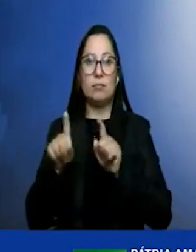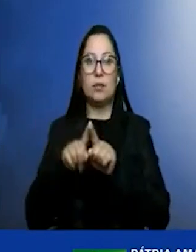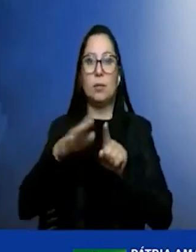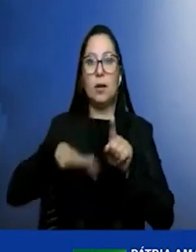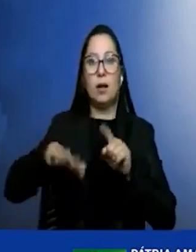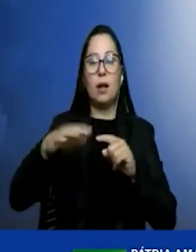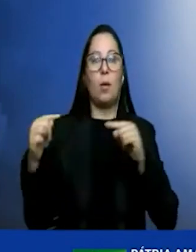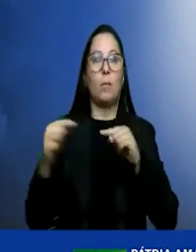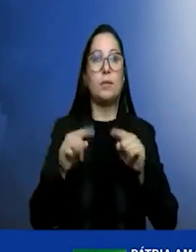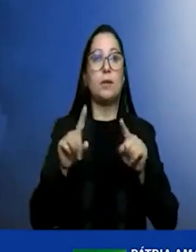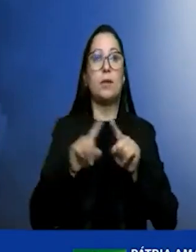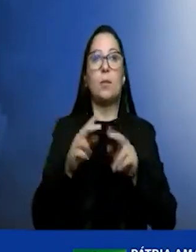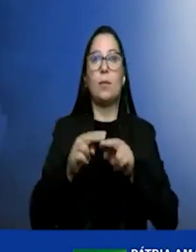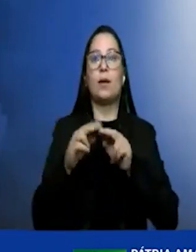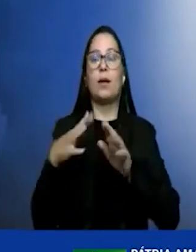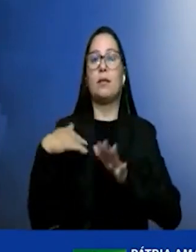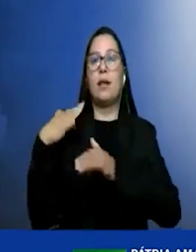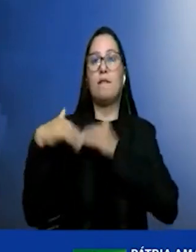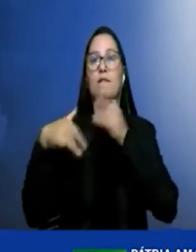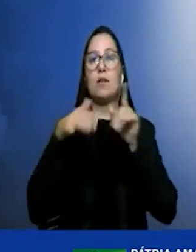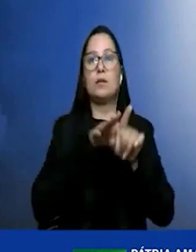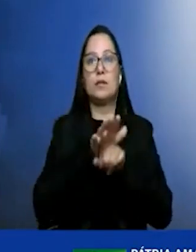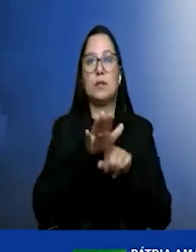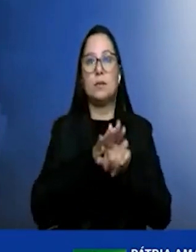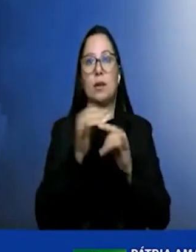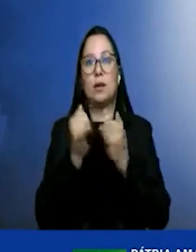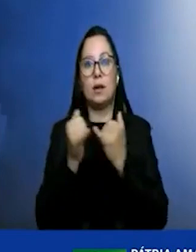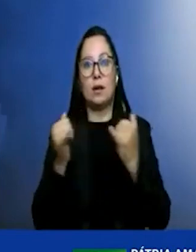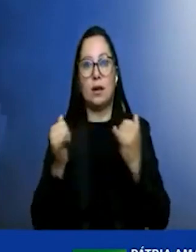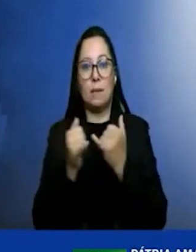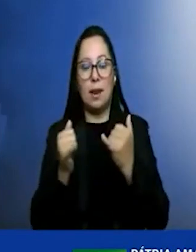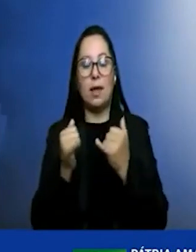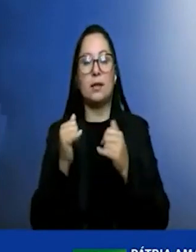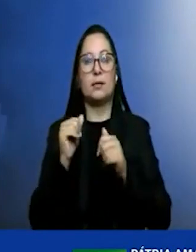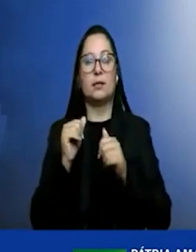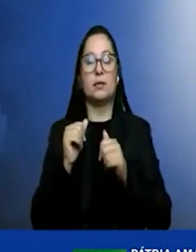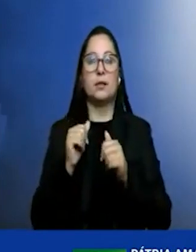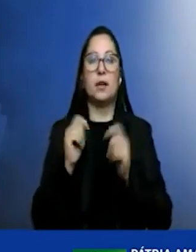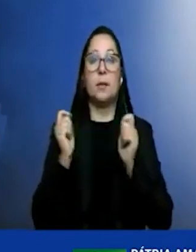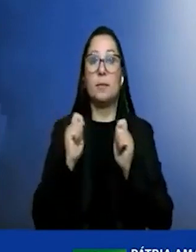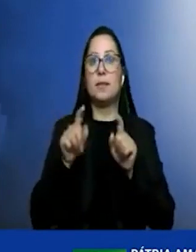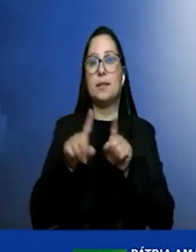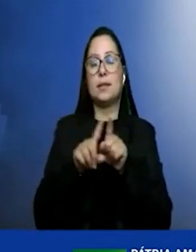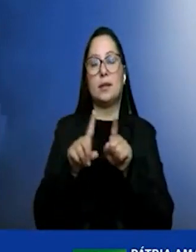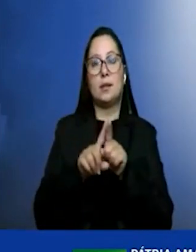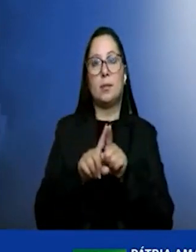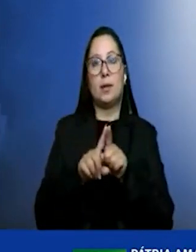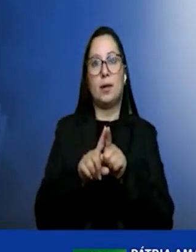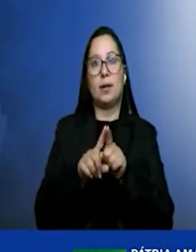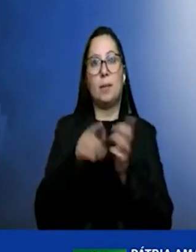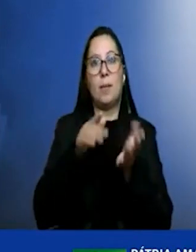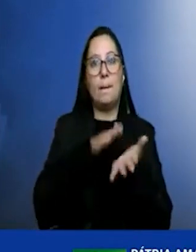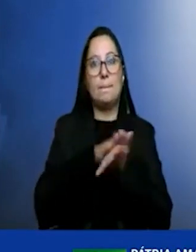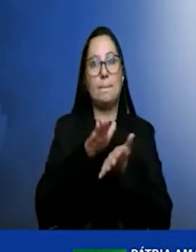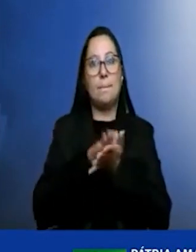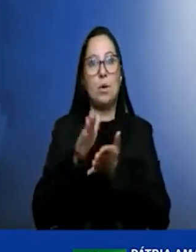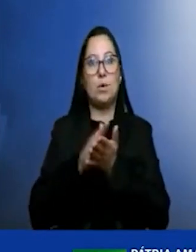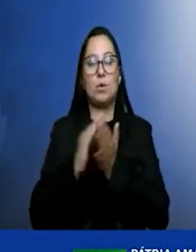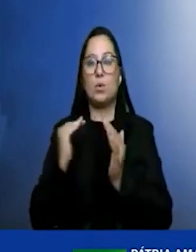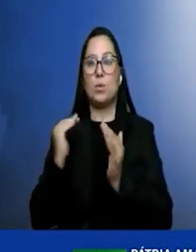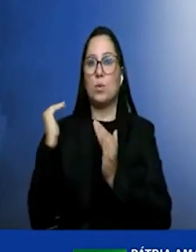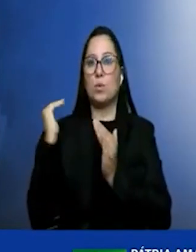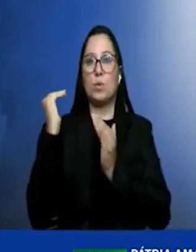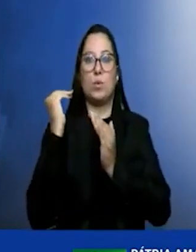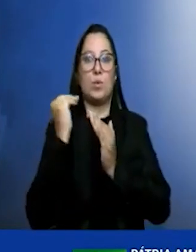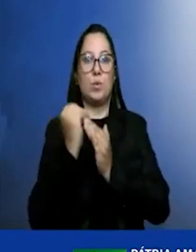evolução da demanda dos eletrolizadores vai demandar também uma produção em escala bastante avançada para que